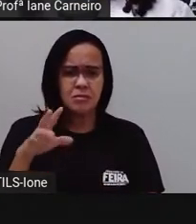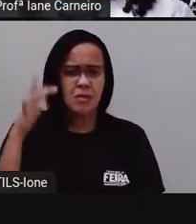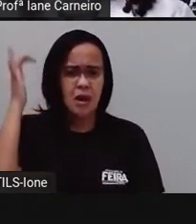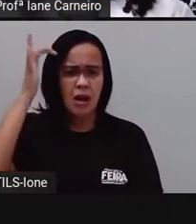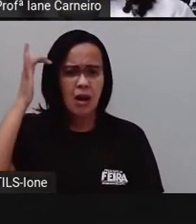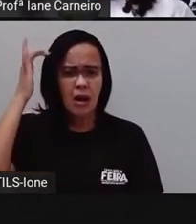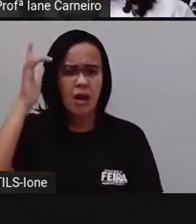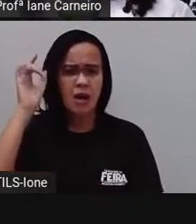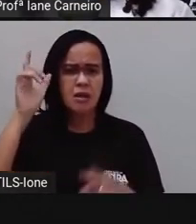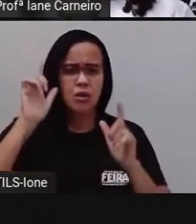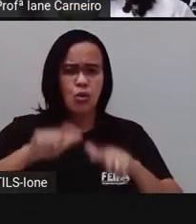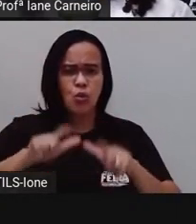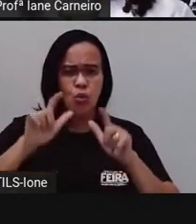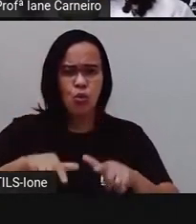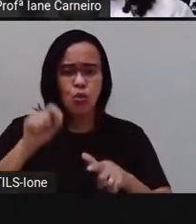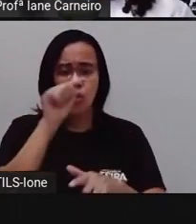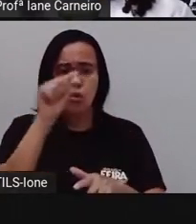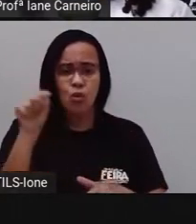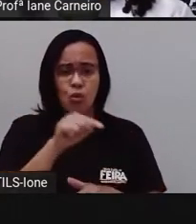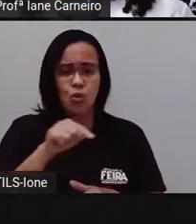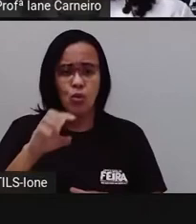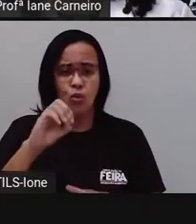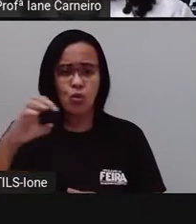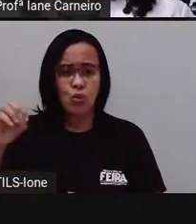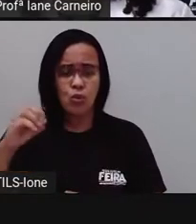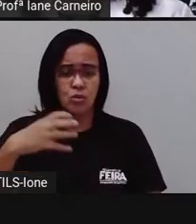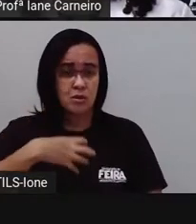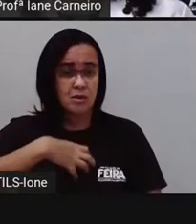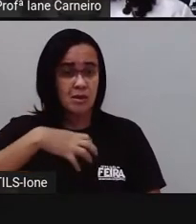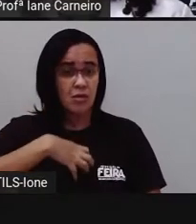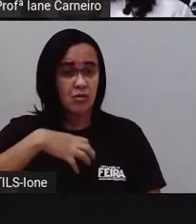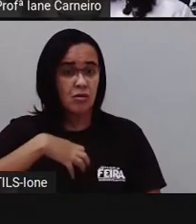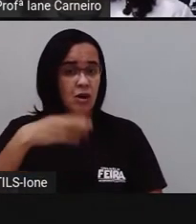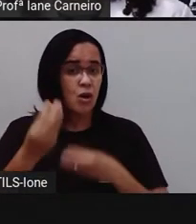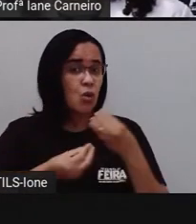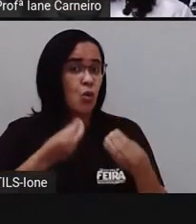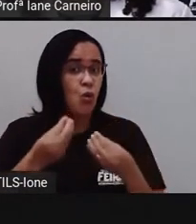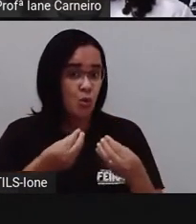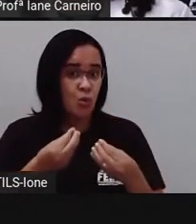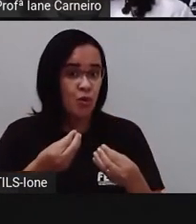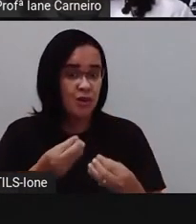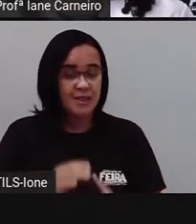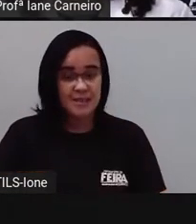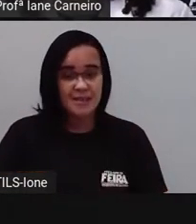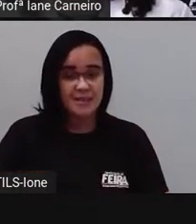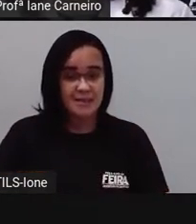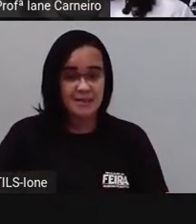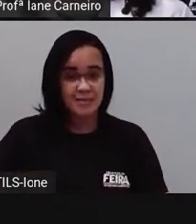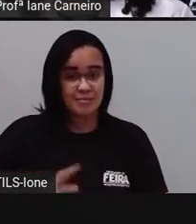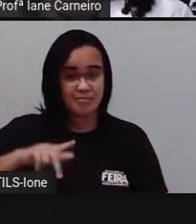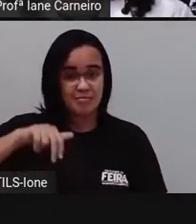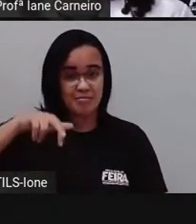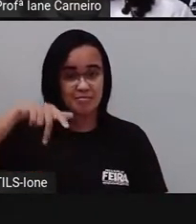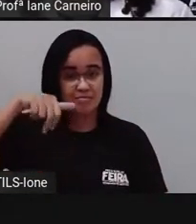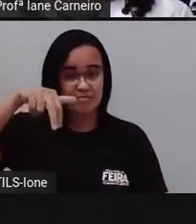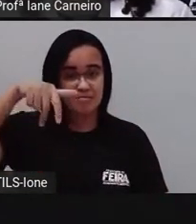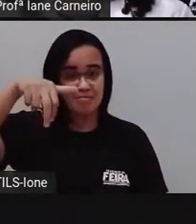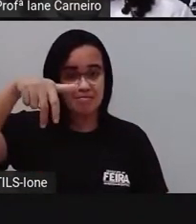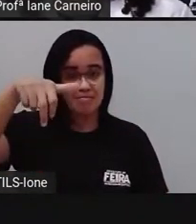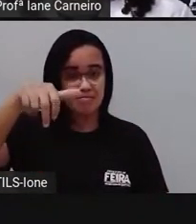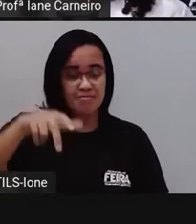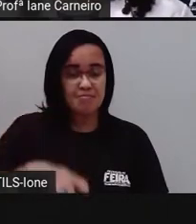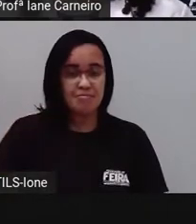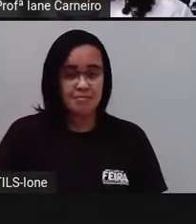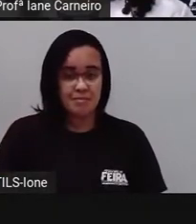que vive aqui nesse lugar? Aqui é o zoológico de Salvador, tá, gente? A gente vai descendo por aqui, ó. Deixa eu botar para cá para vocês não verem qual é o